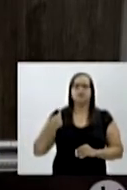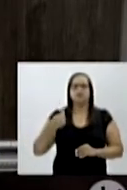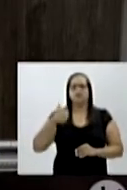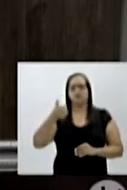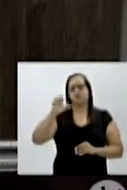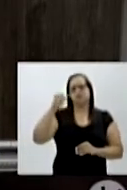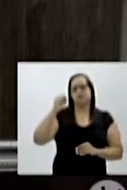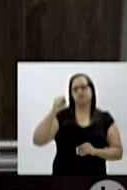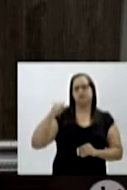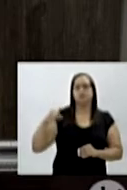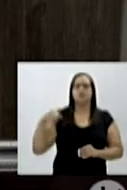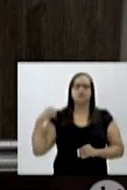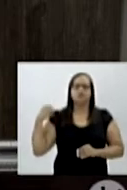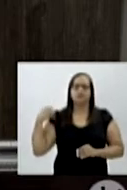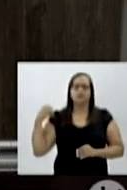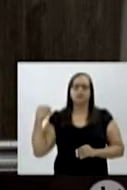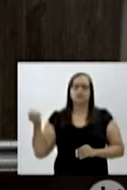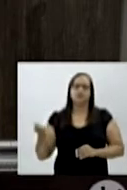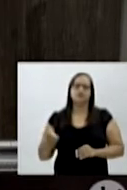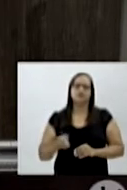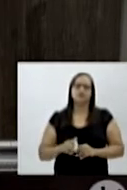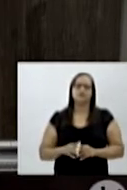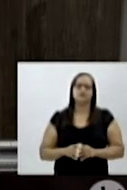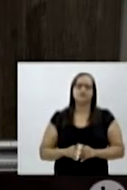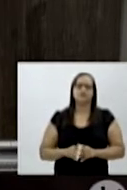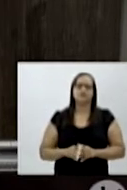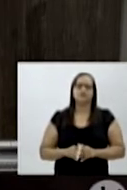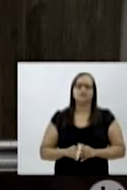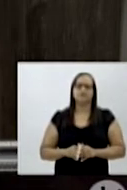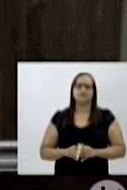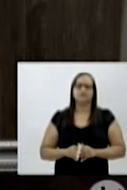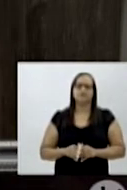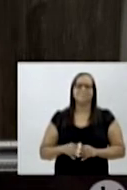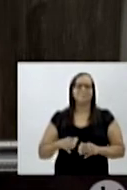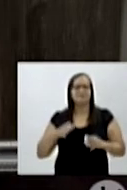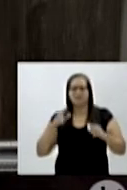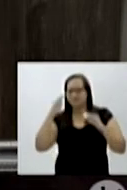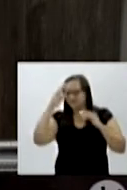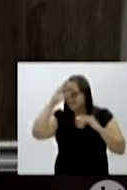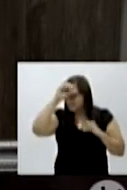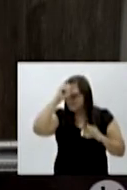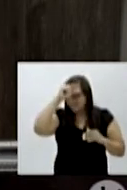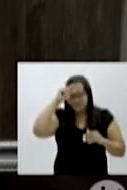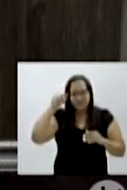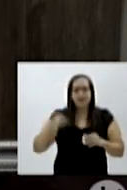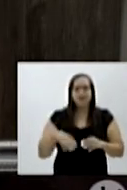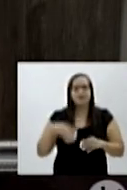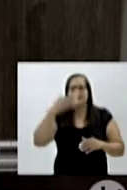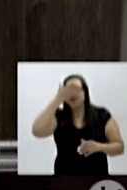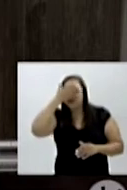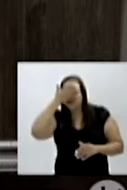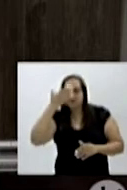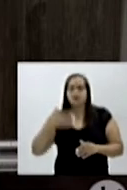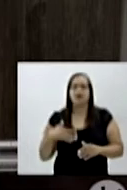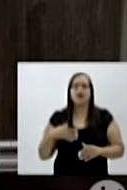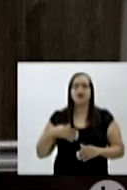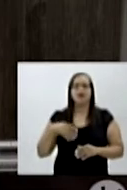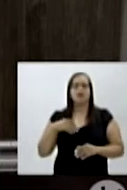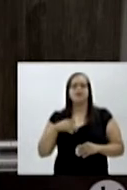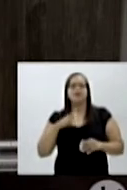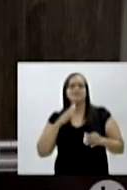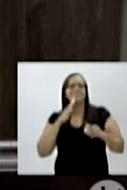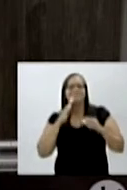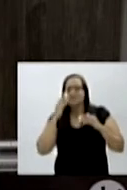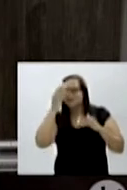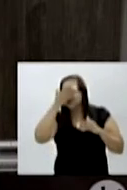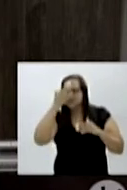menos os seus 18 anos, 17 anos, e não conseguia fazer nada com ela, porque ela não enxergava e eu não sabia o que